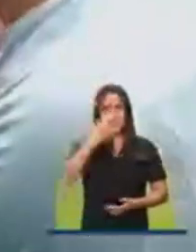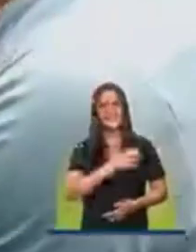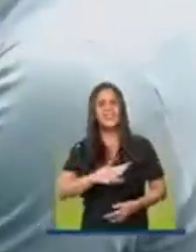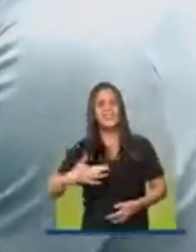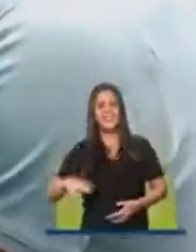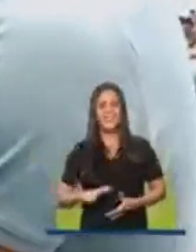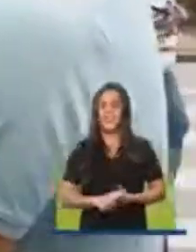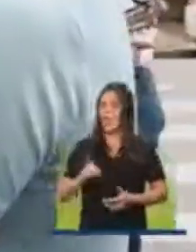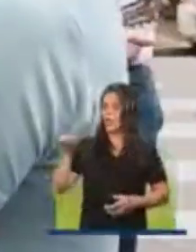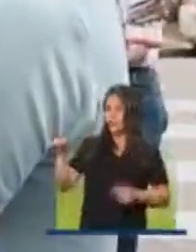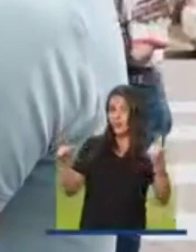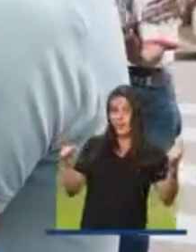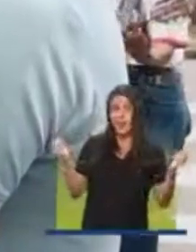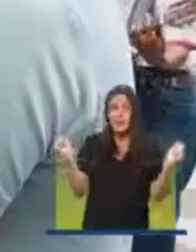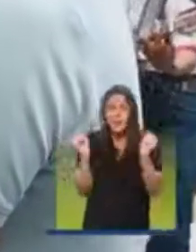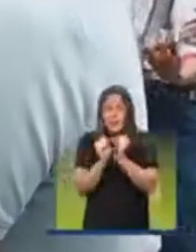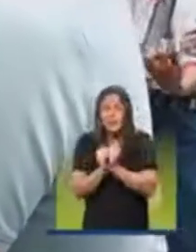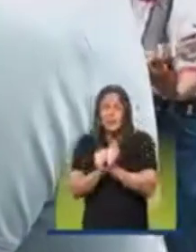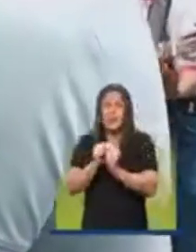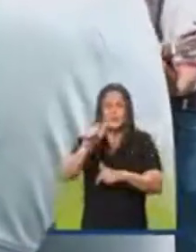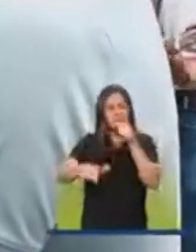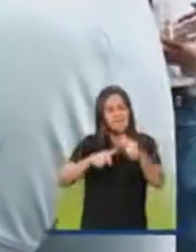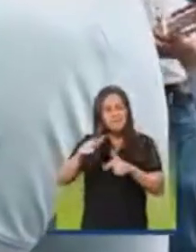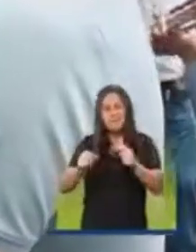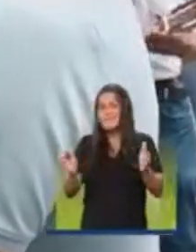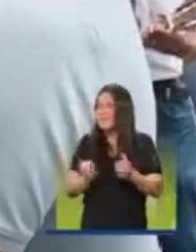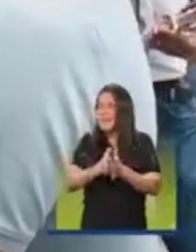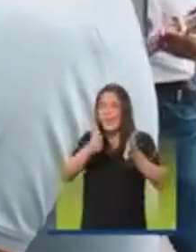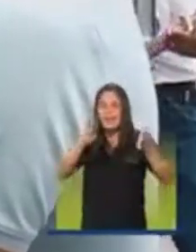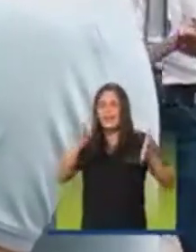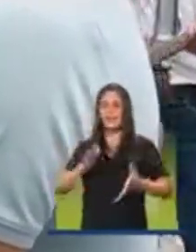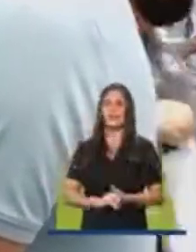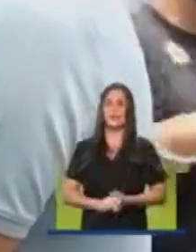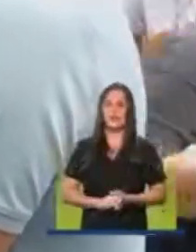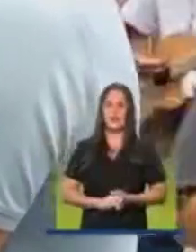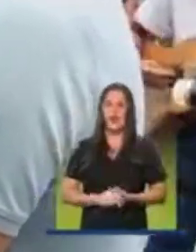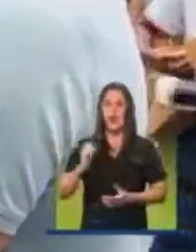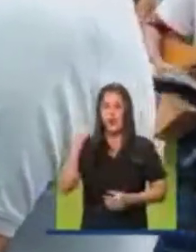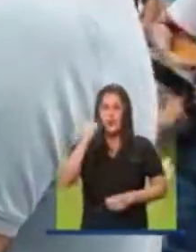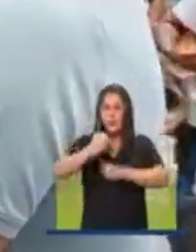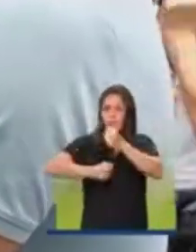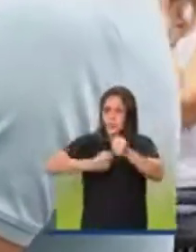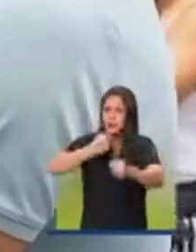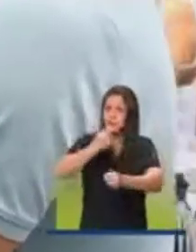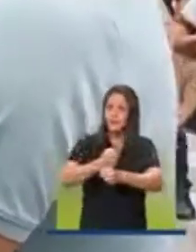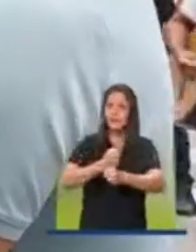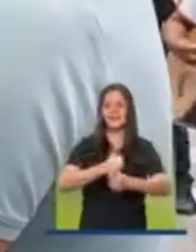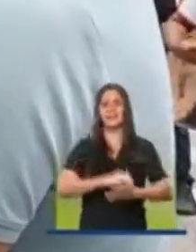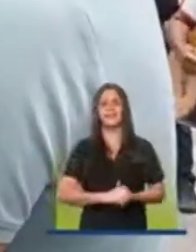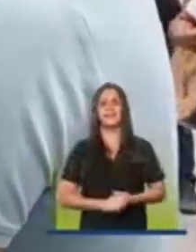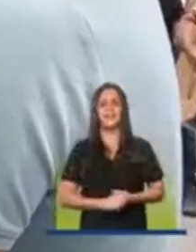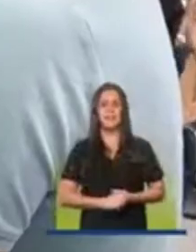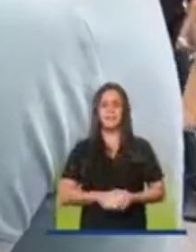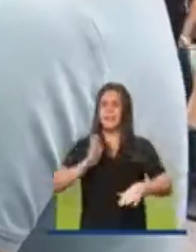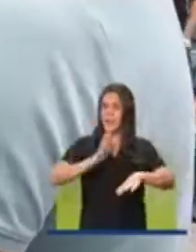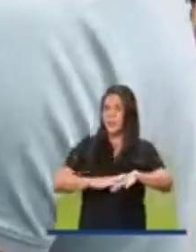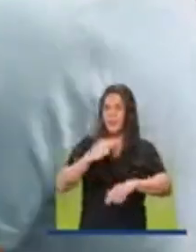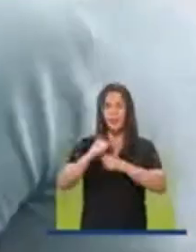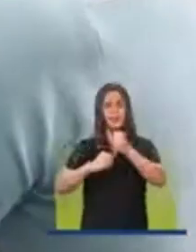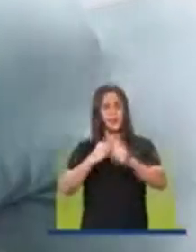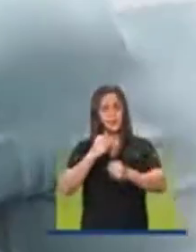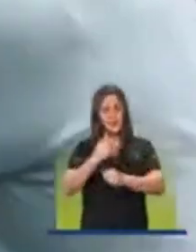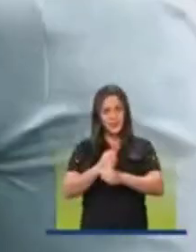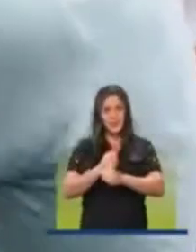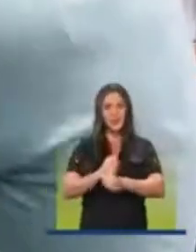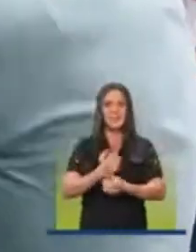Ele e você fizeram um serviço sensacional durante esses oito anos que eu... Mais oito anos que